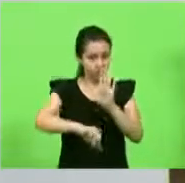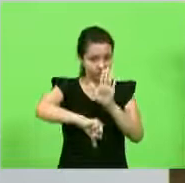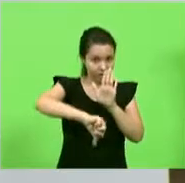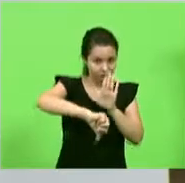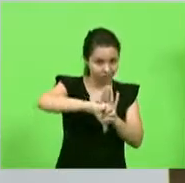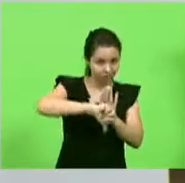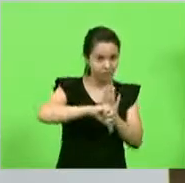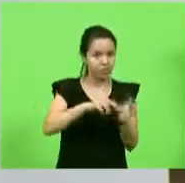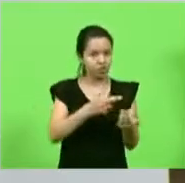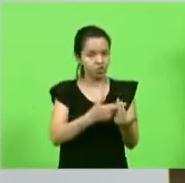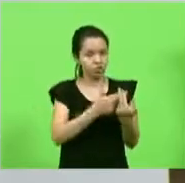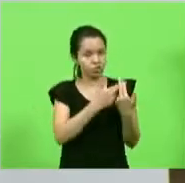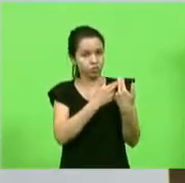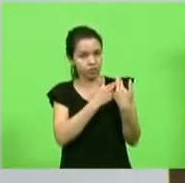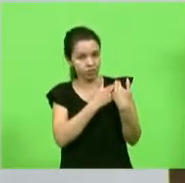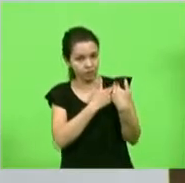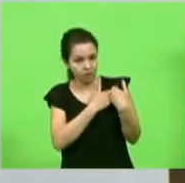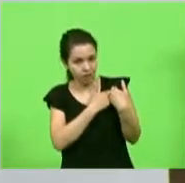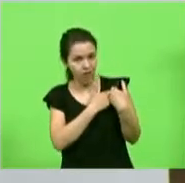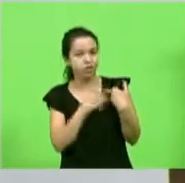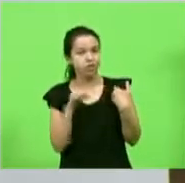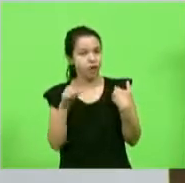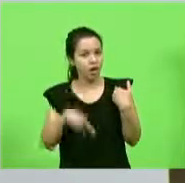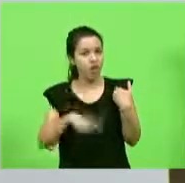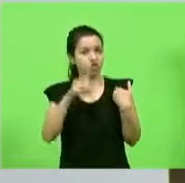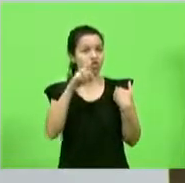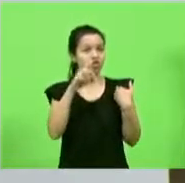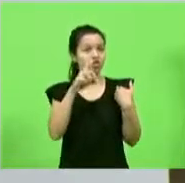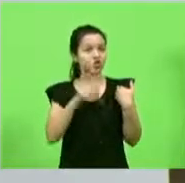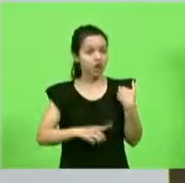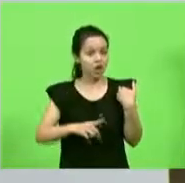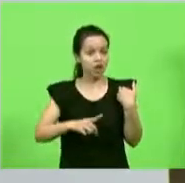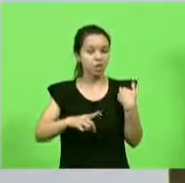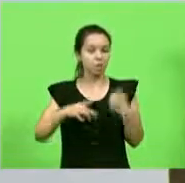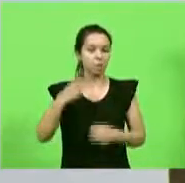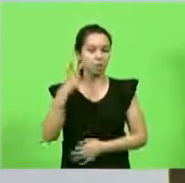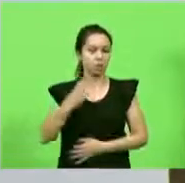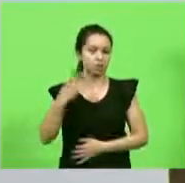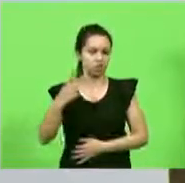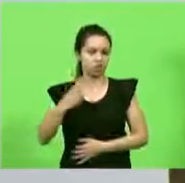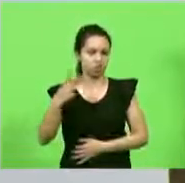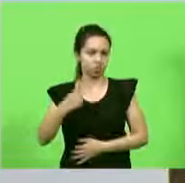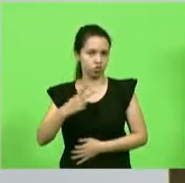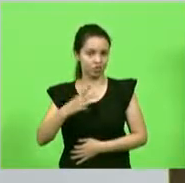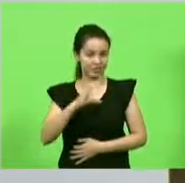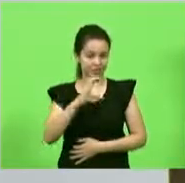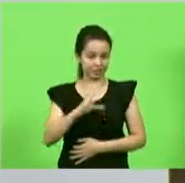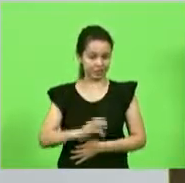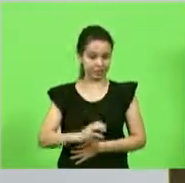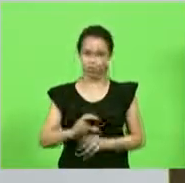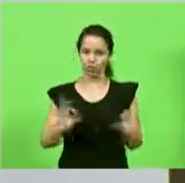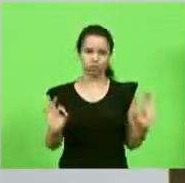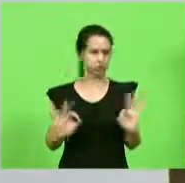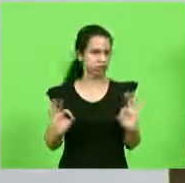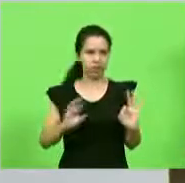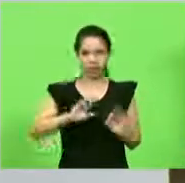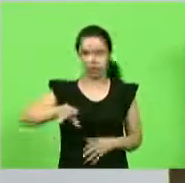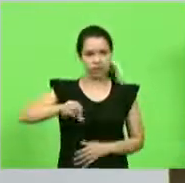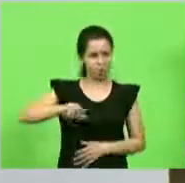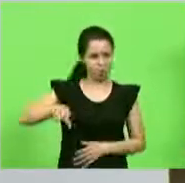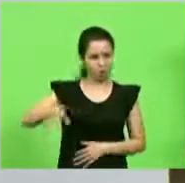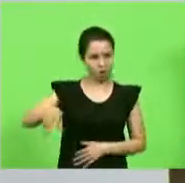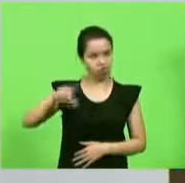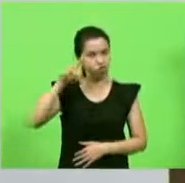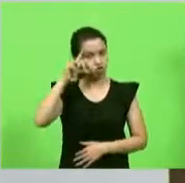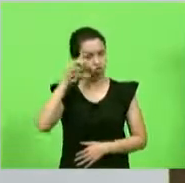responsabilidade é direito político, não é direito civil. A Dilma,